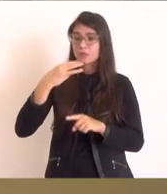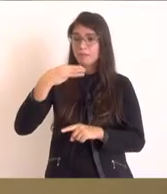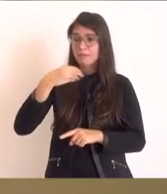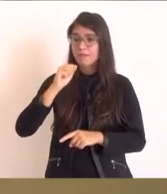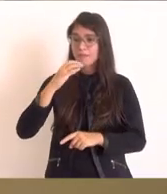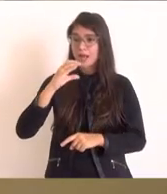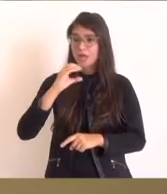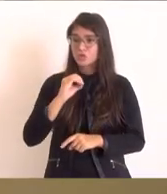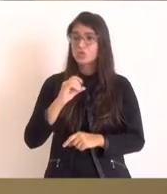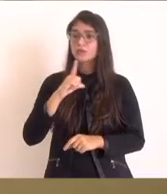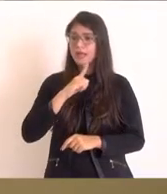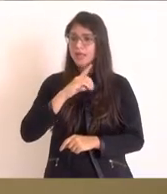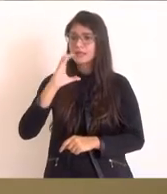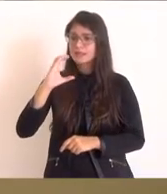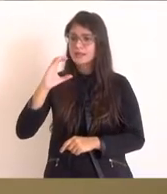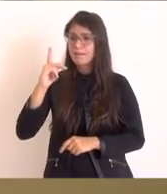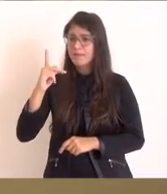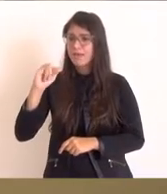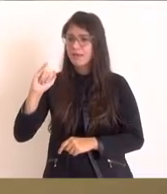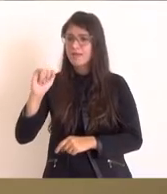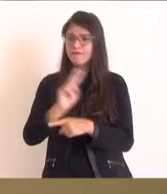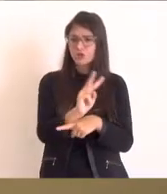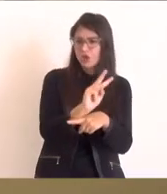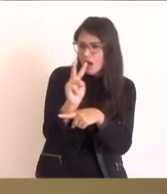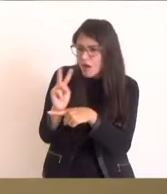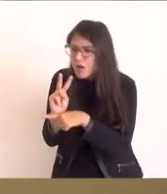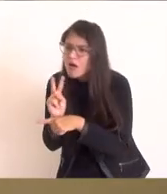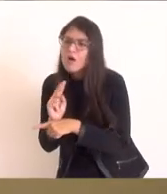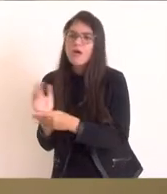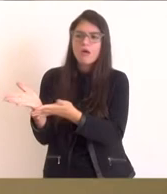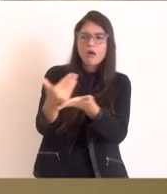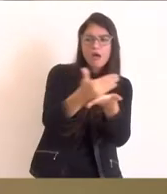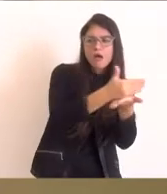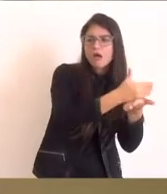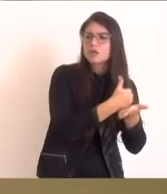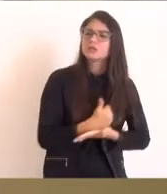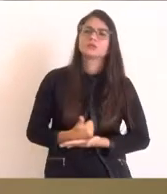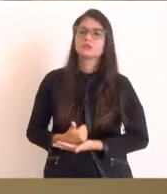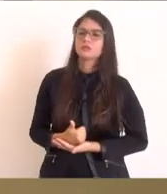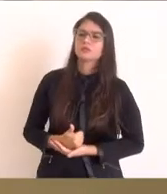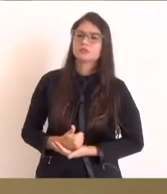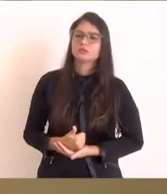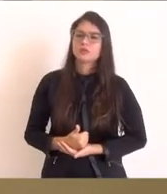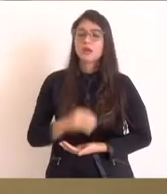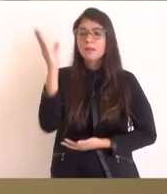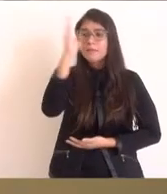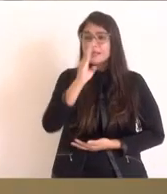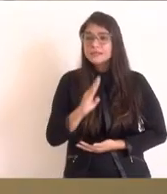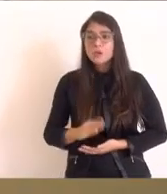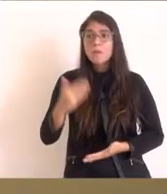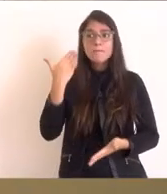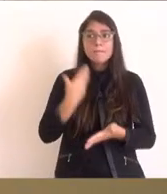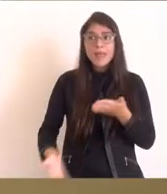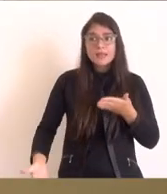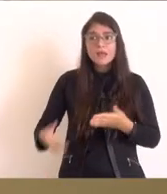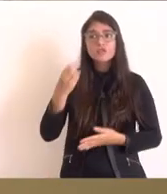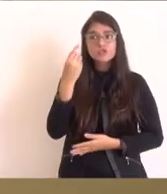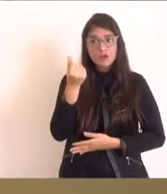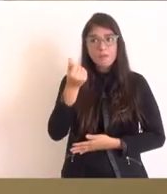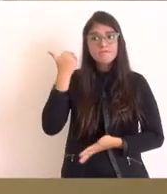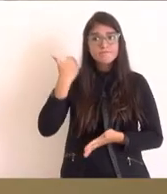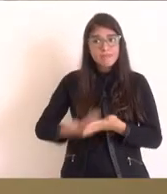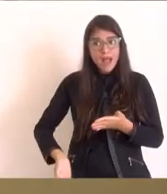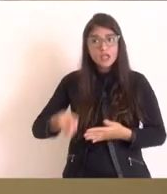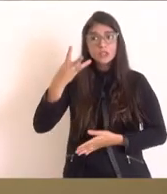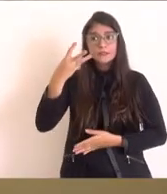dos royalties de participação especiais. A gente viu que o Brasil perdeu em torno de 30 bilhões de reais